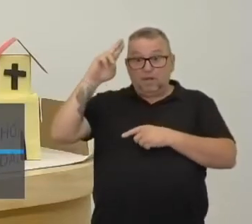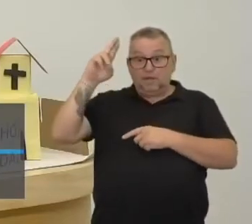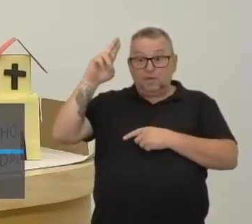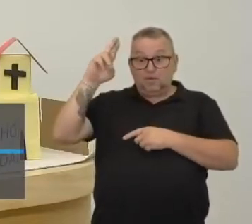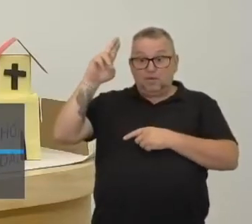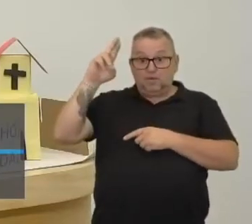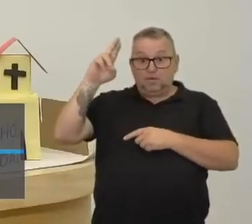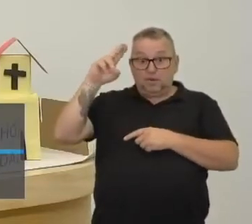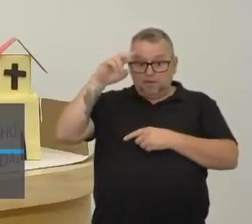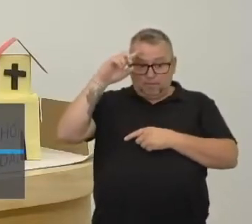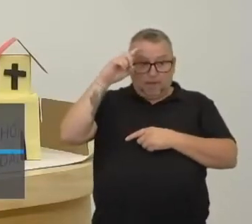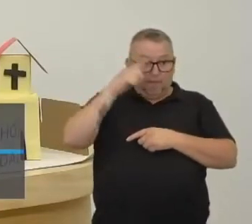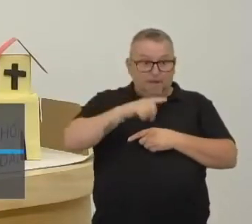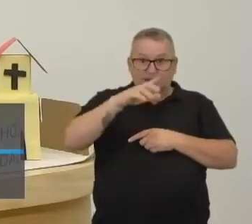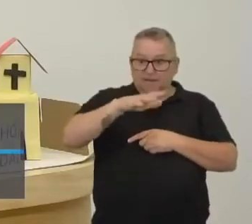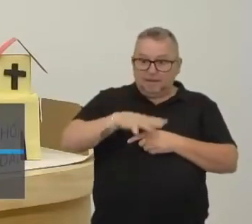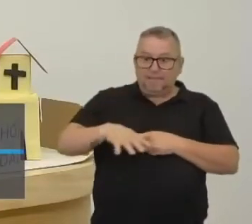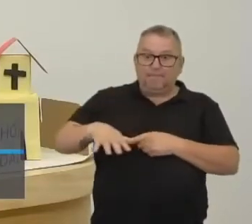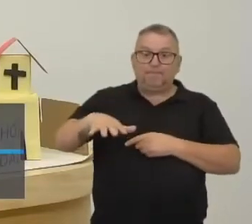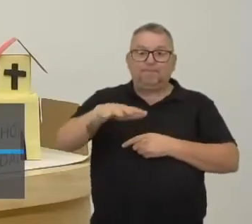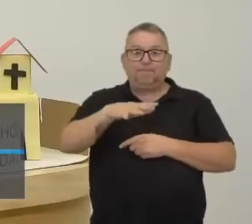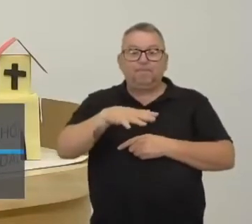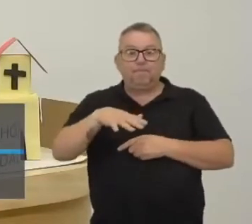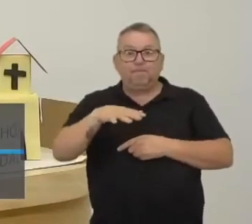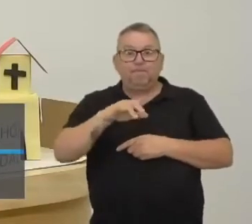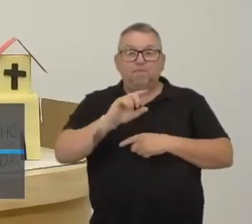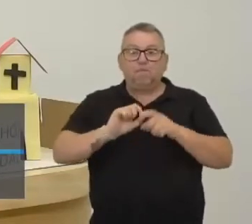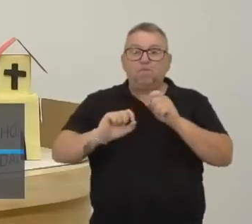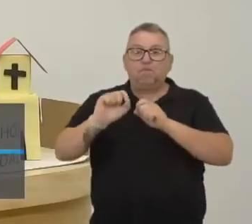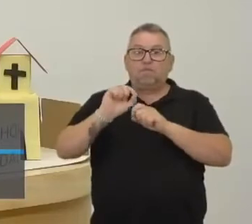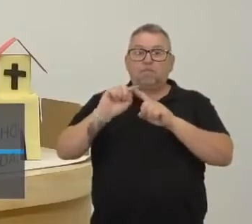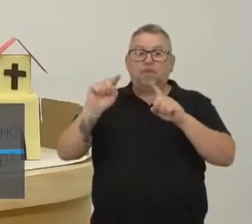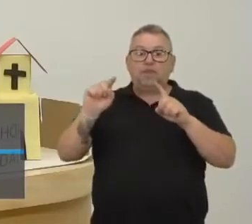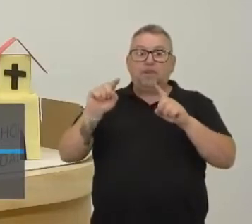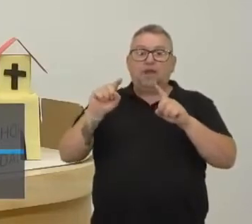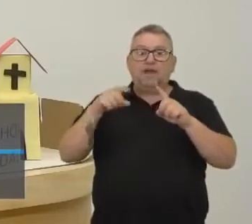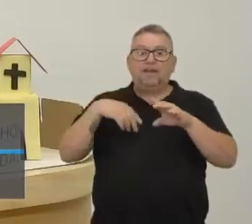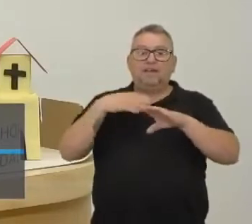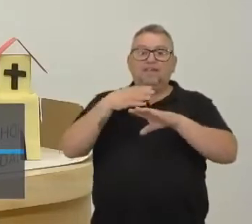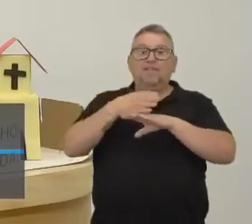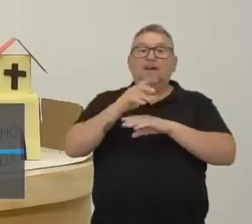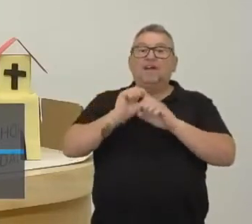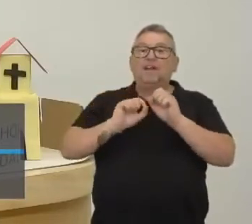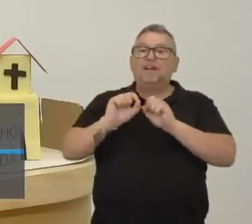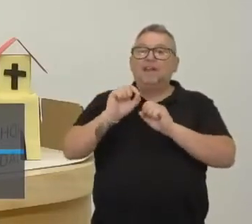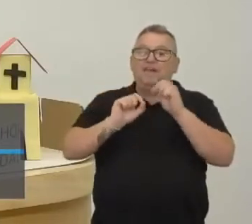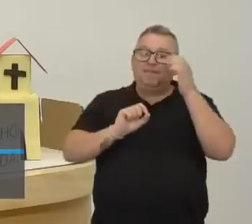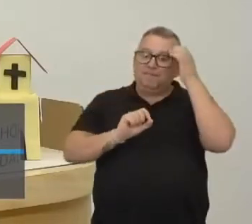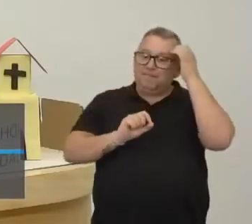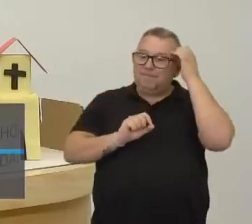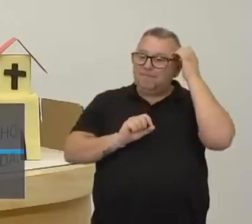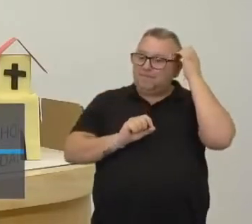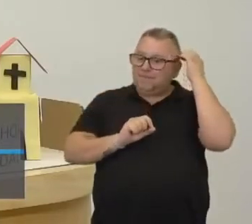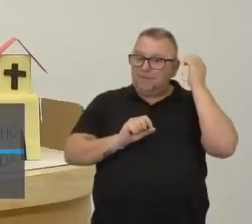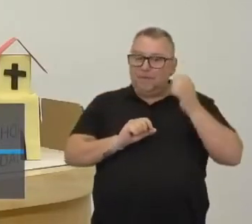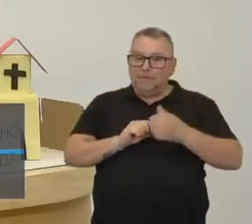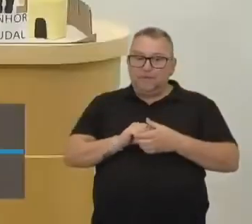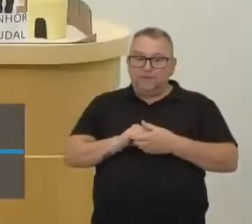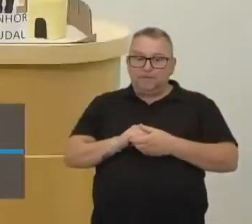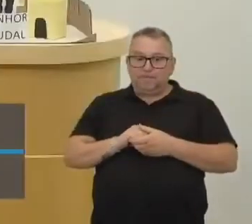Então, esse senhor feudal, ele precisa de pessoas para trabalhar. E aí aqui entram eles. Olha só, vamos ver aqui como que eu vou fazer.